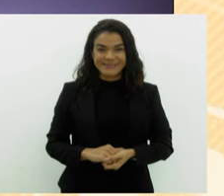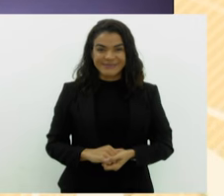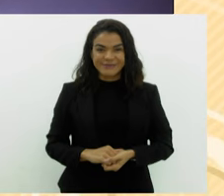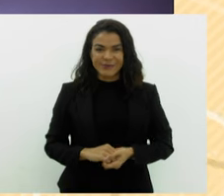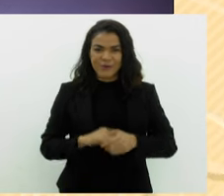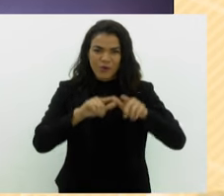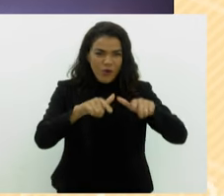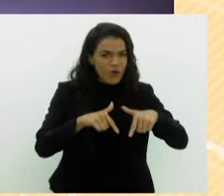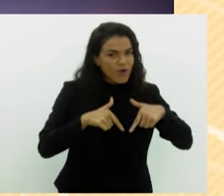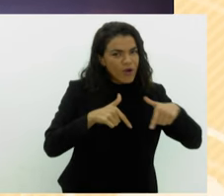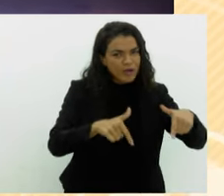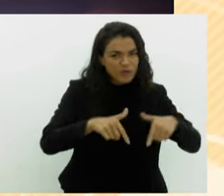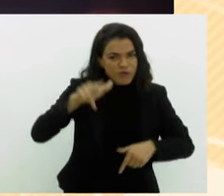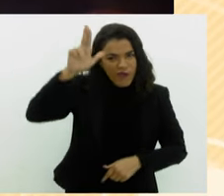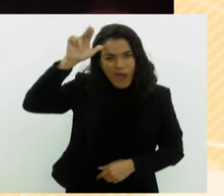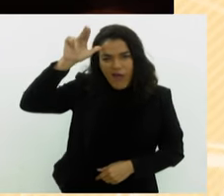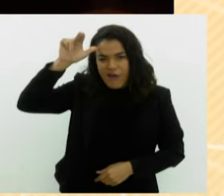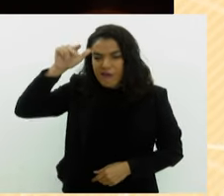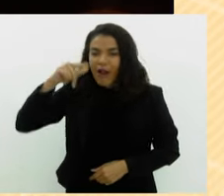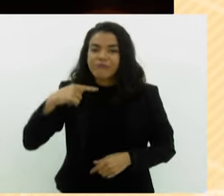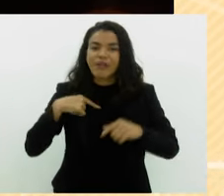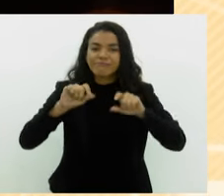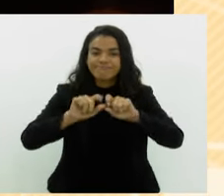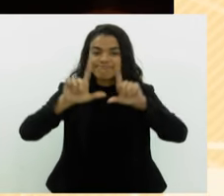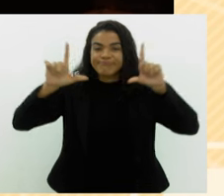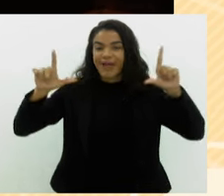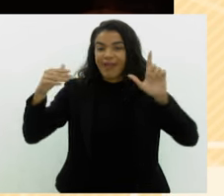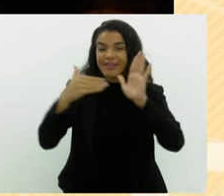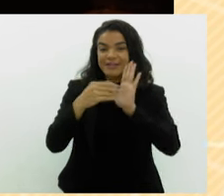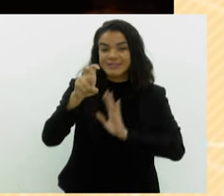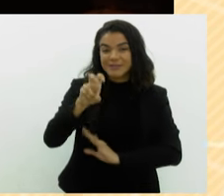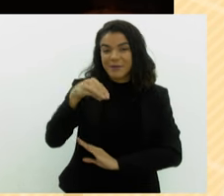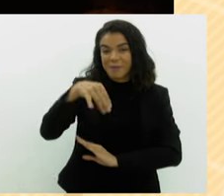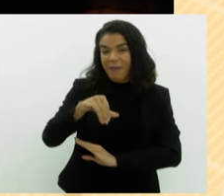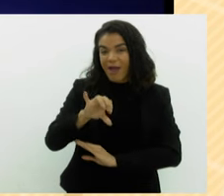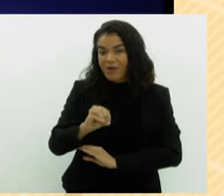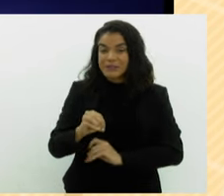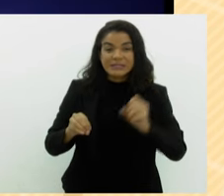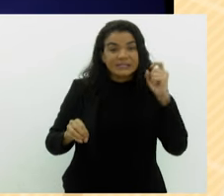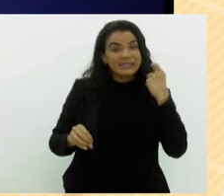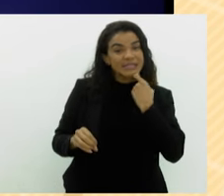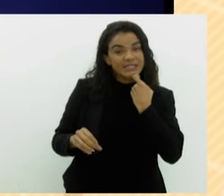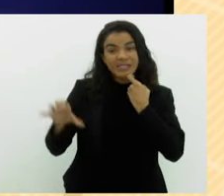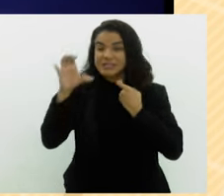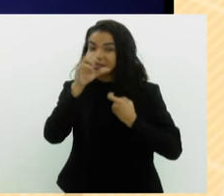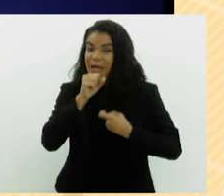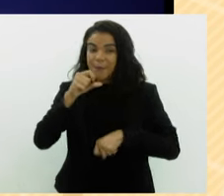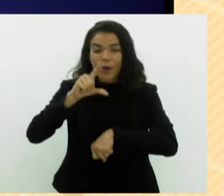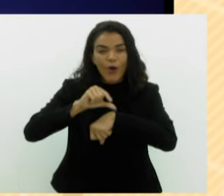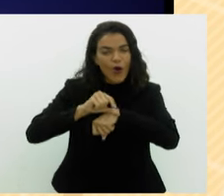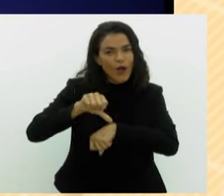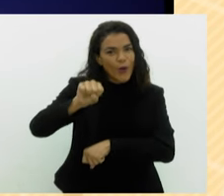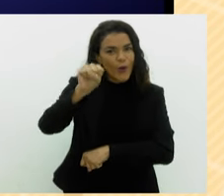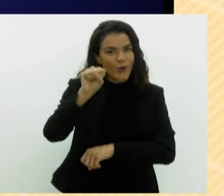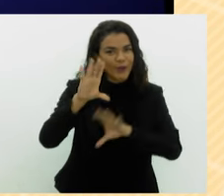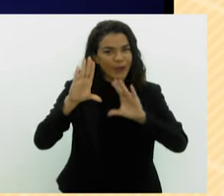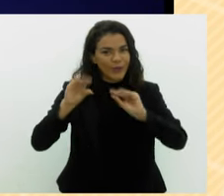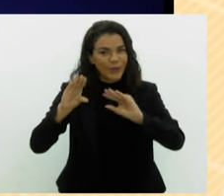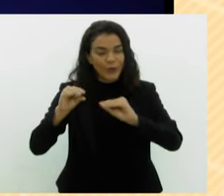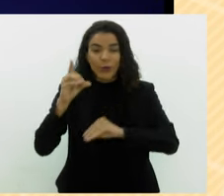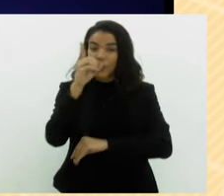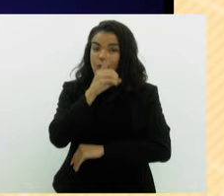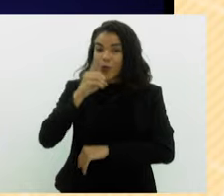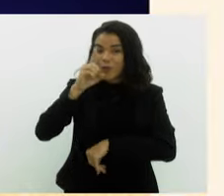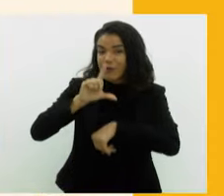Latitudes dos Cavalos está em cartaz até o dia 5 de maio, às sextas e sábados, às 8 horas da noite, e aos domingos,